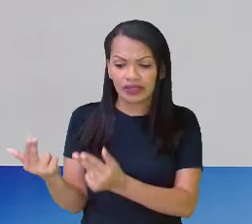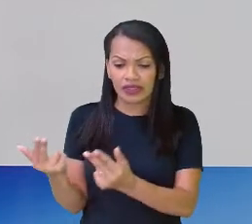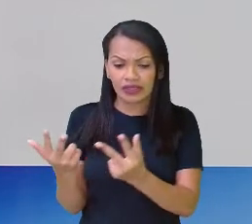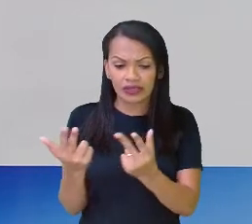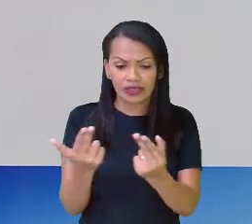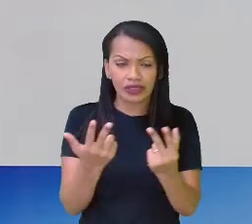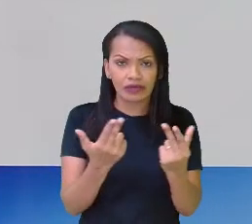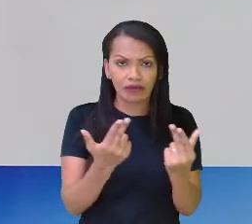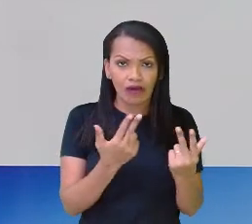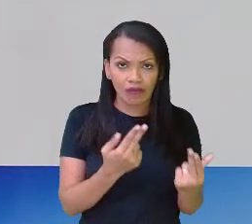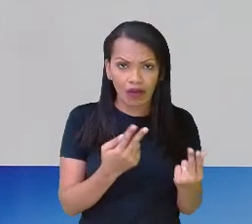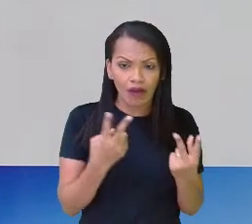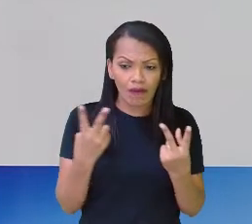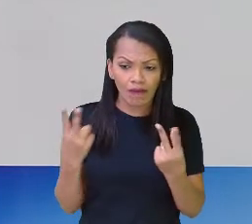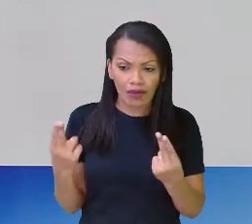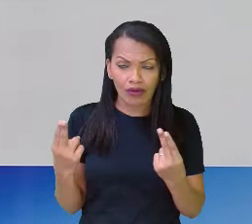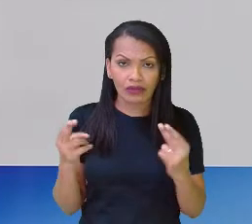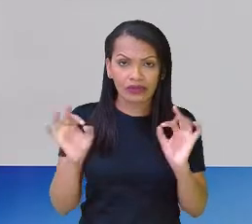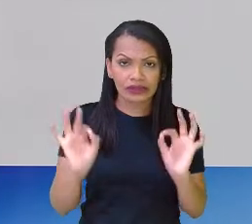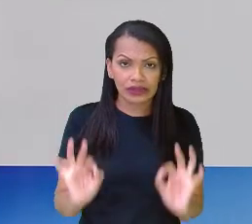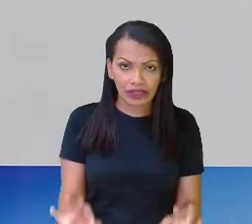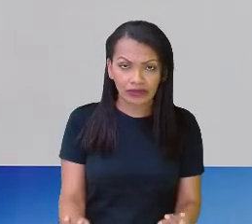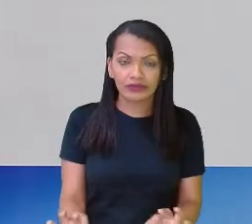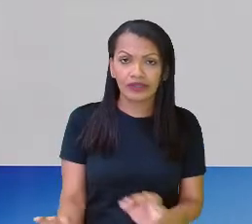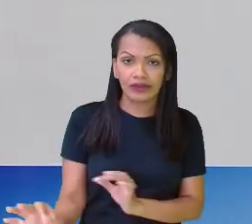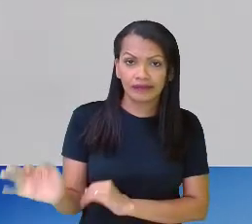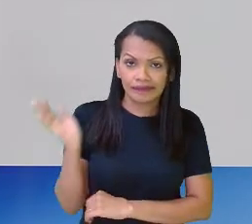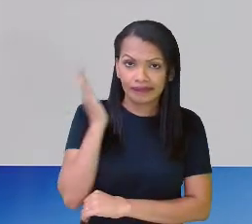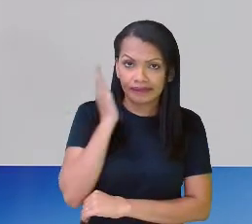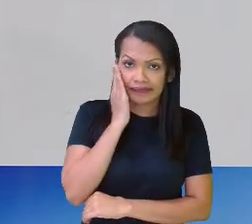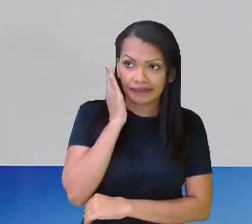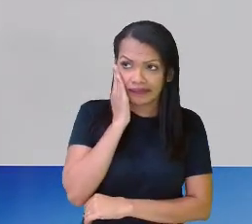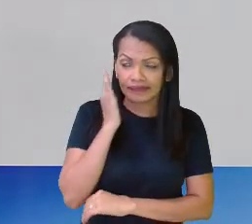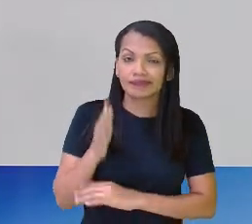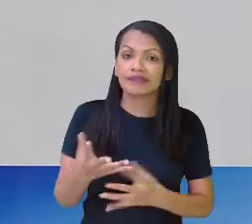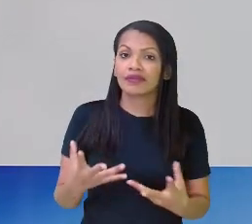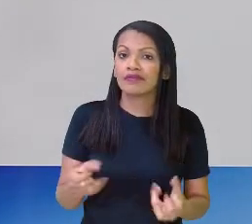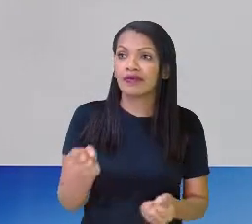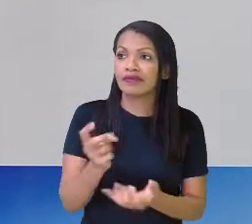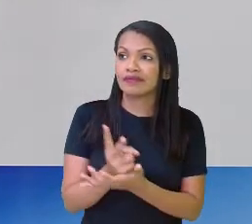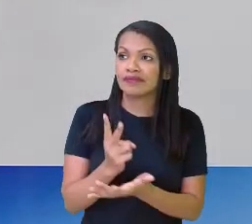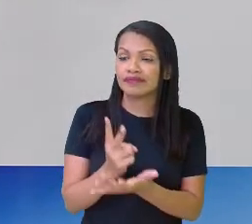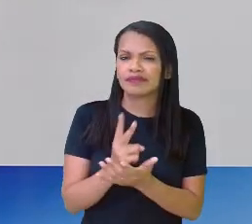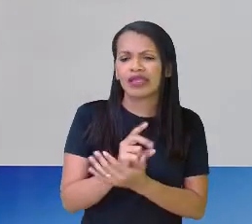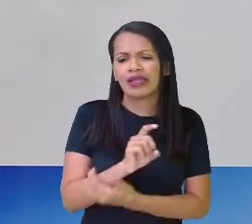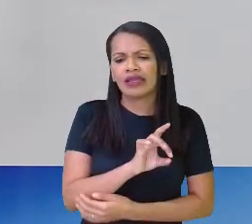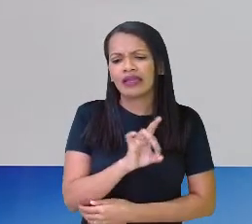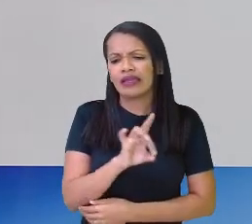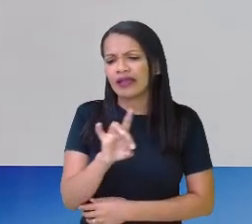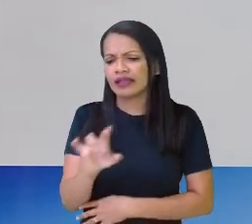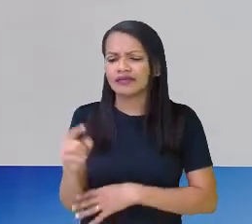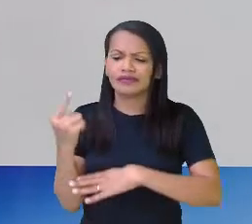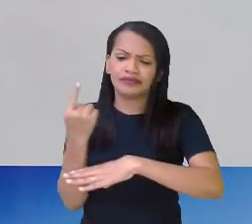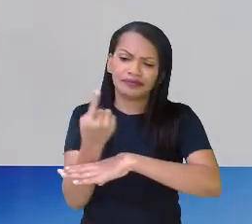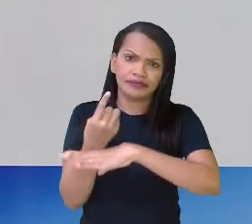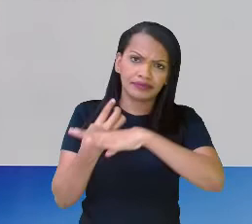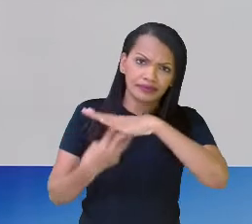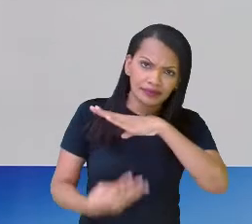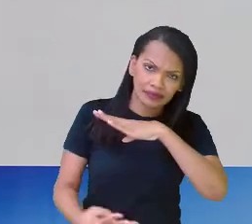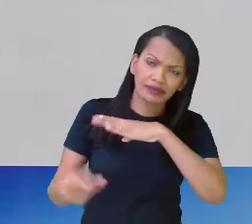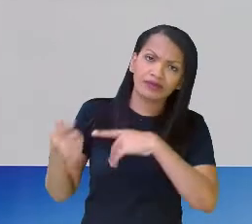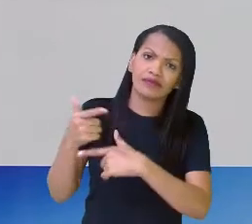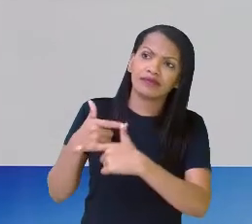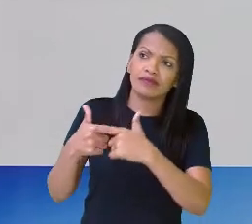partes iguais. Tranquilo? Vamos continuar. Cada fração, cada pedacinho desse que eu